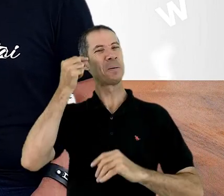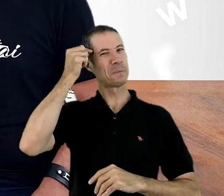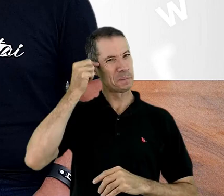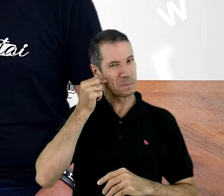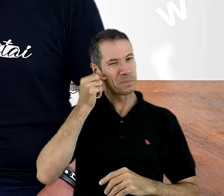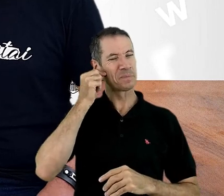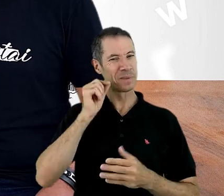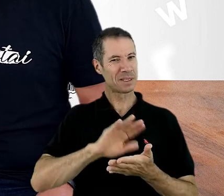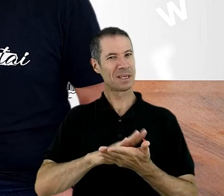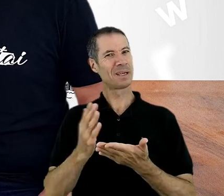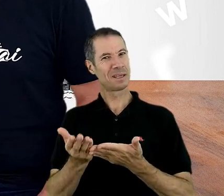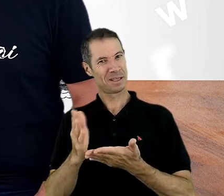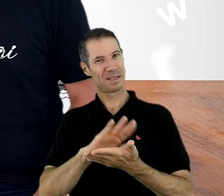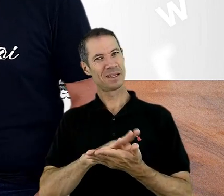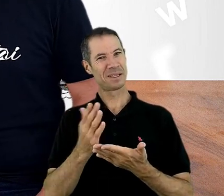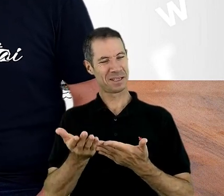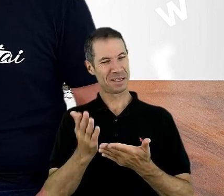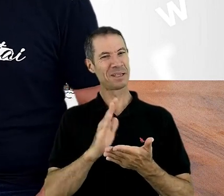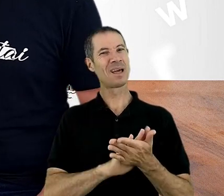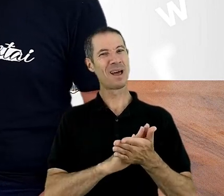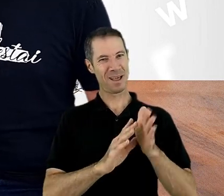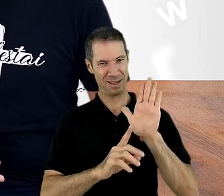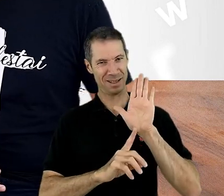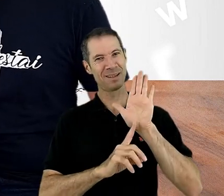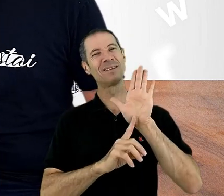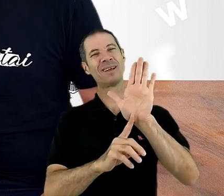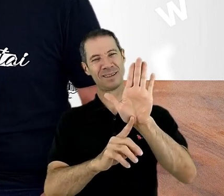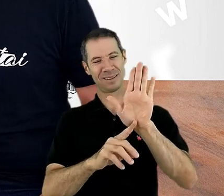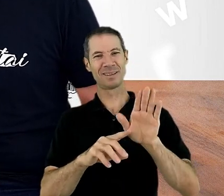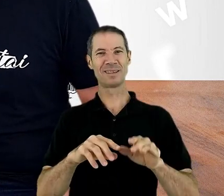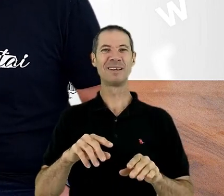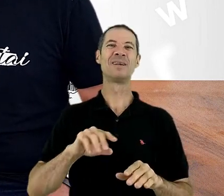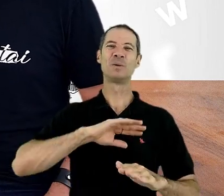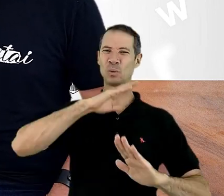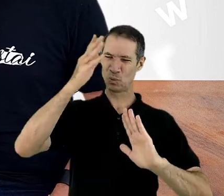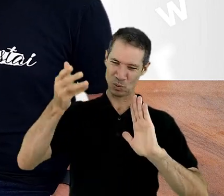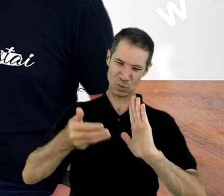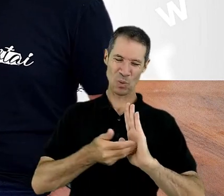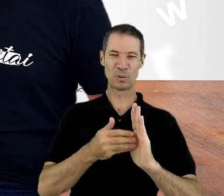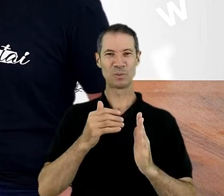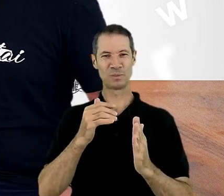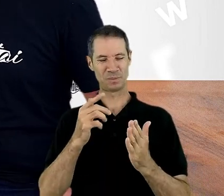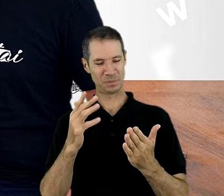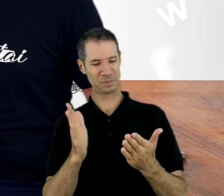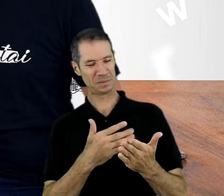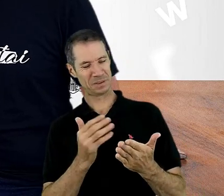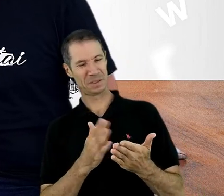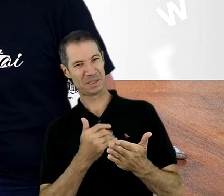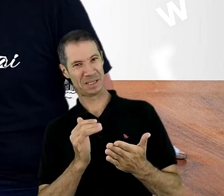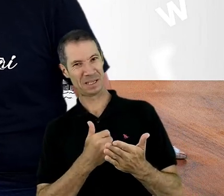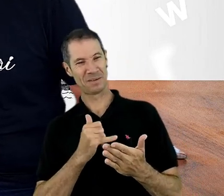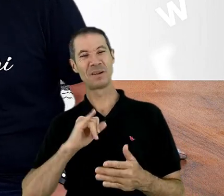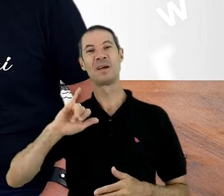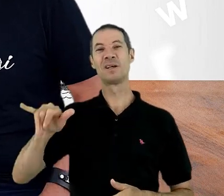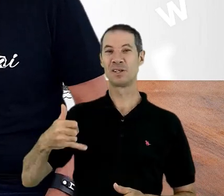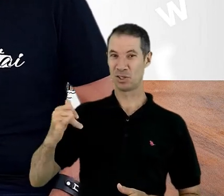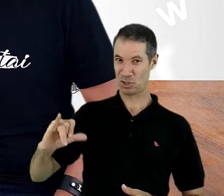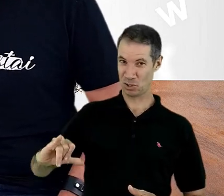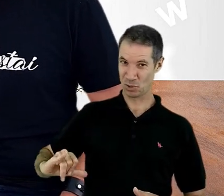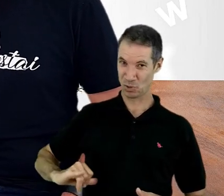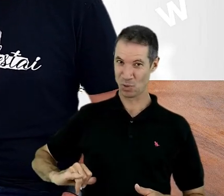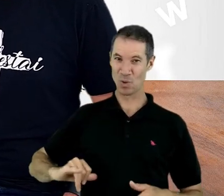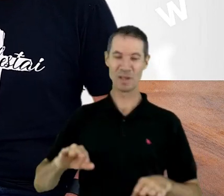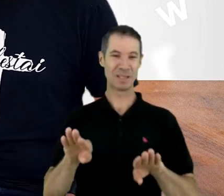estar em tela maior, interpretando todo o livro de Jó, e com o áudio que nós estamos produzindo aqui.